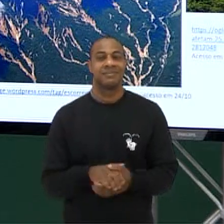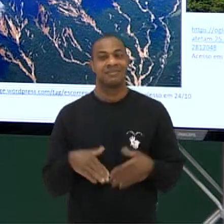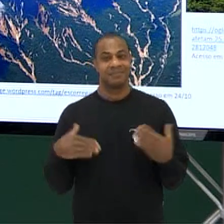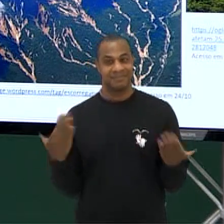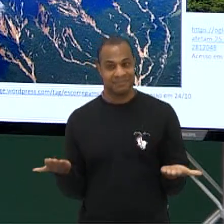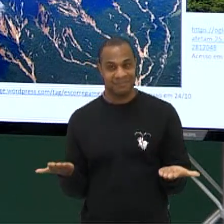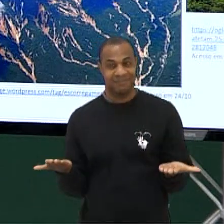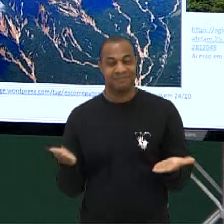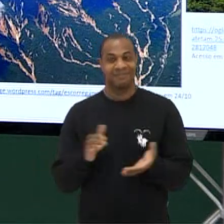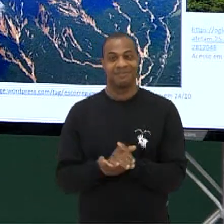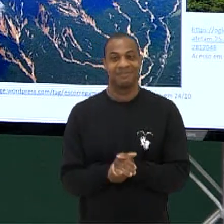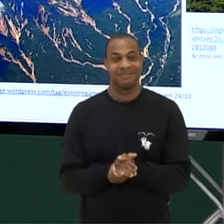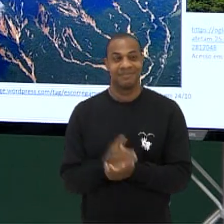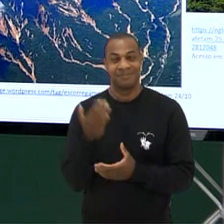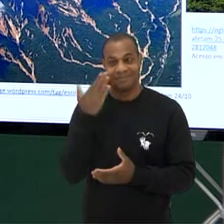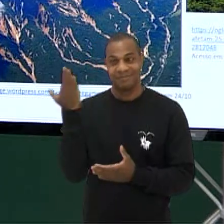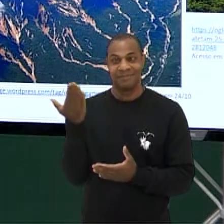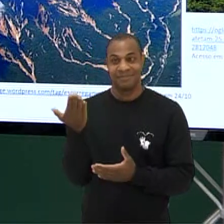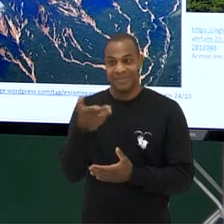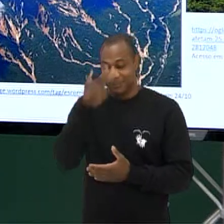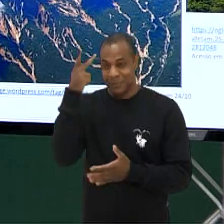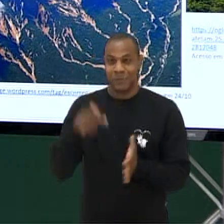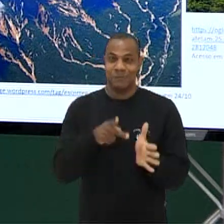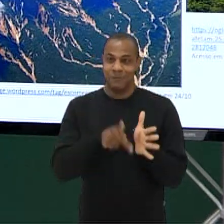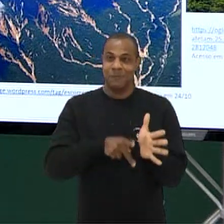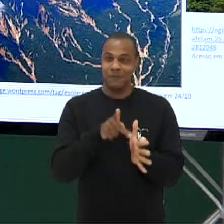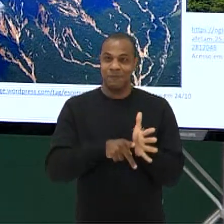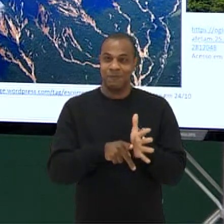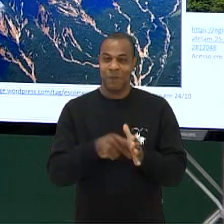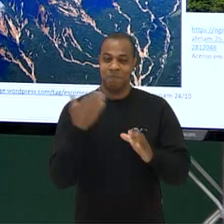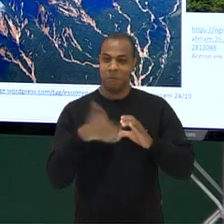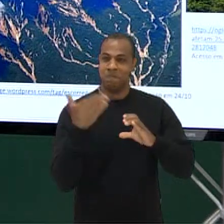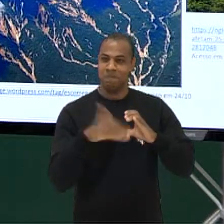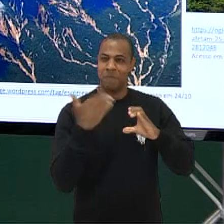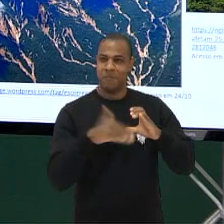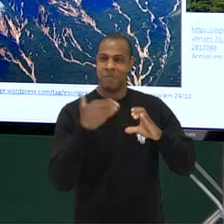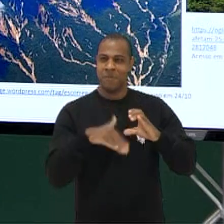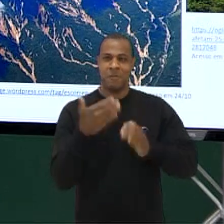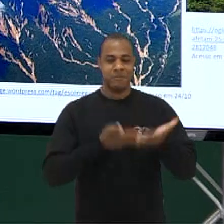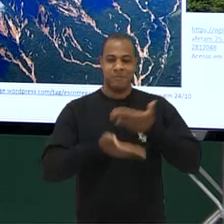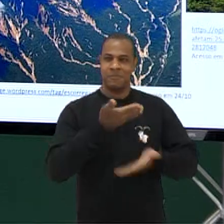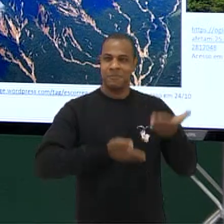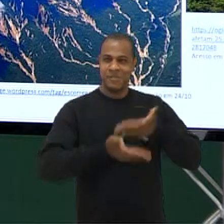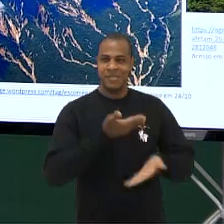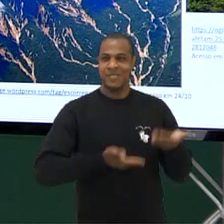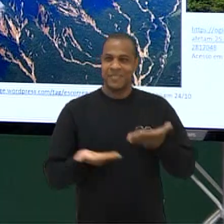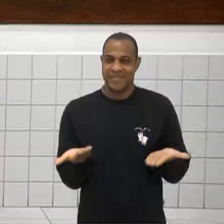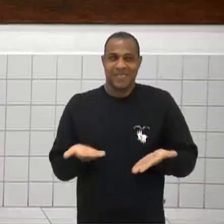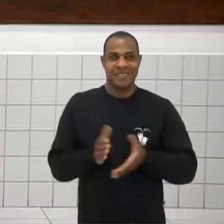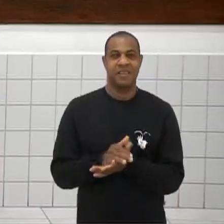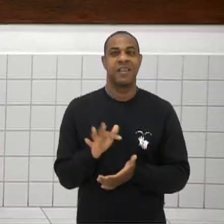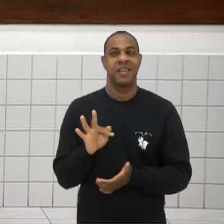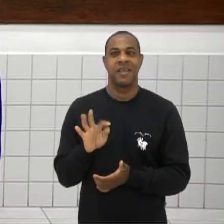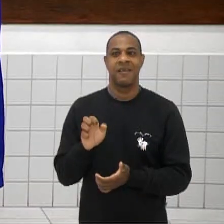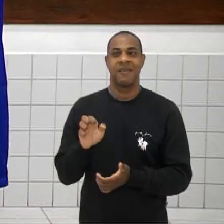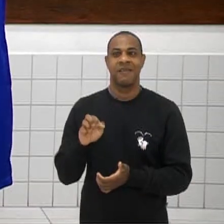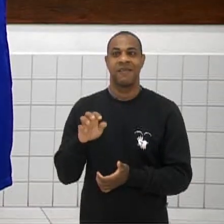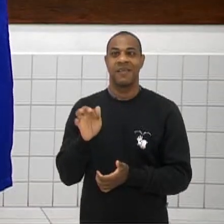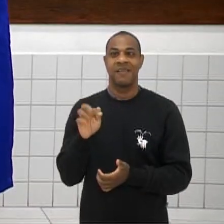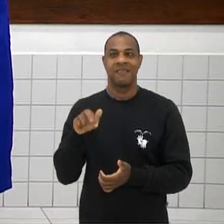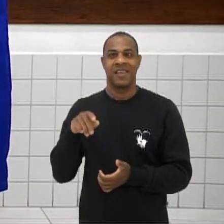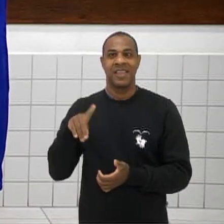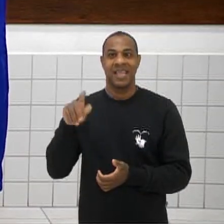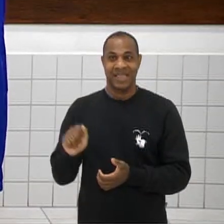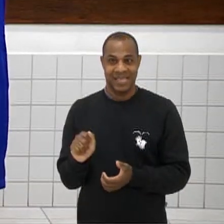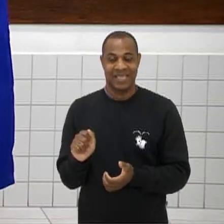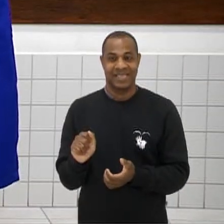lá, queridos Cara, o pessoal do Paranaguá está partindo direto Aqui com a gente Está participando muito da aula aqui O professor, como é o nome da Fernanda? Fernanda